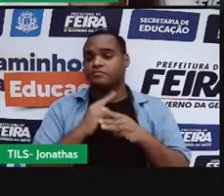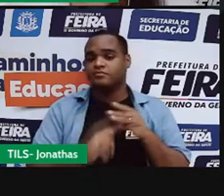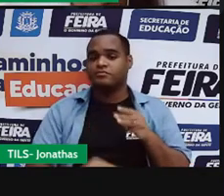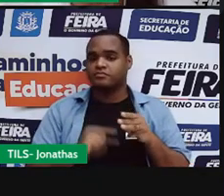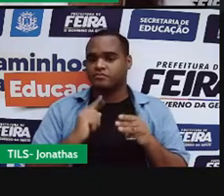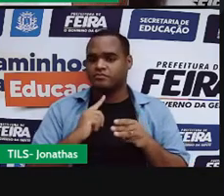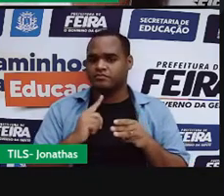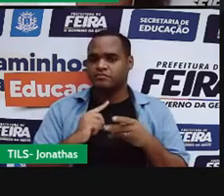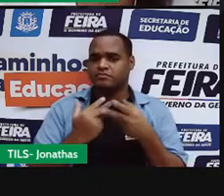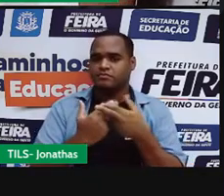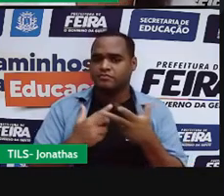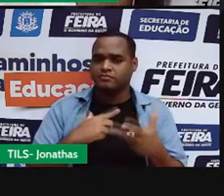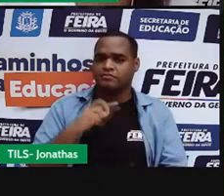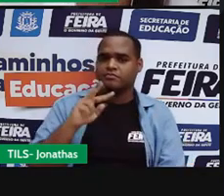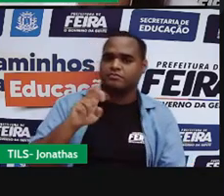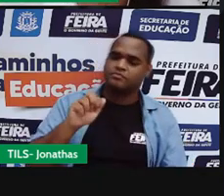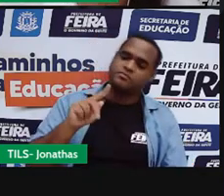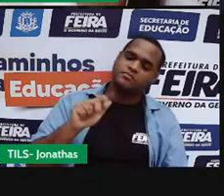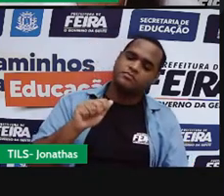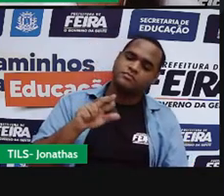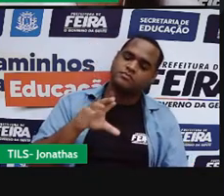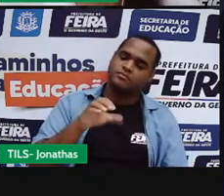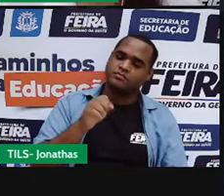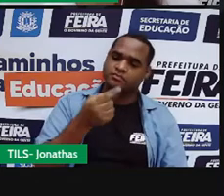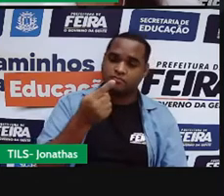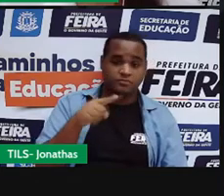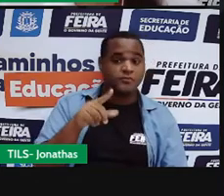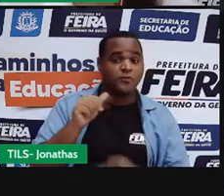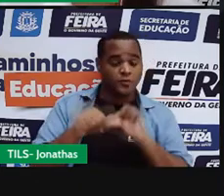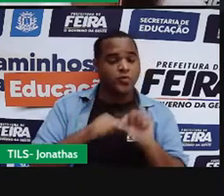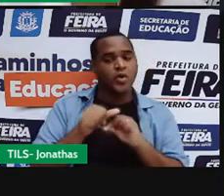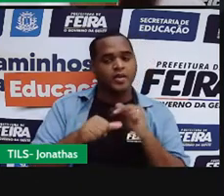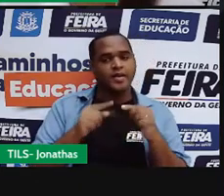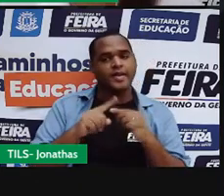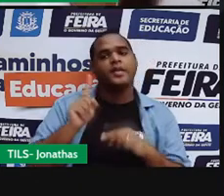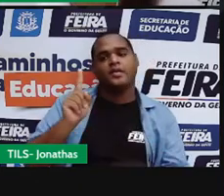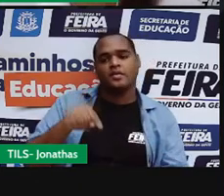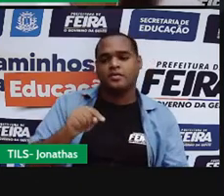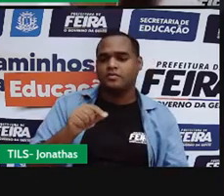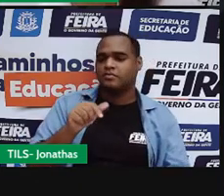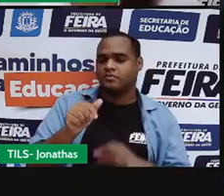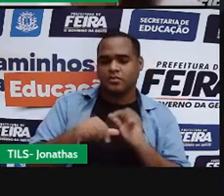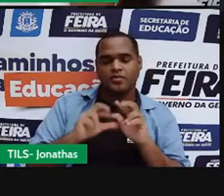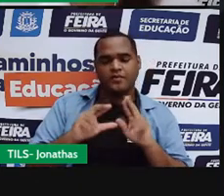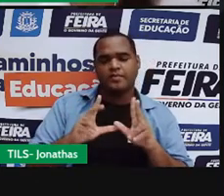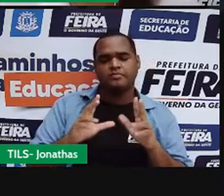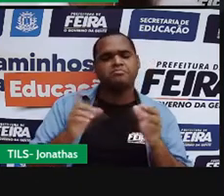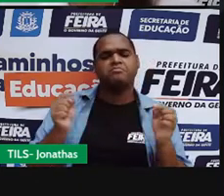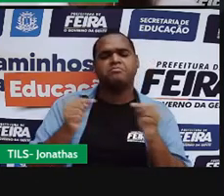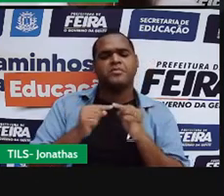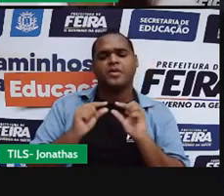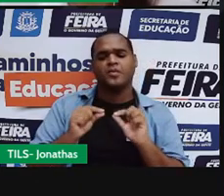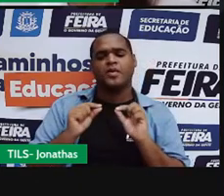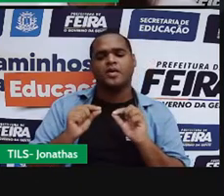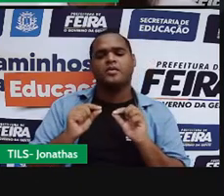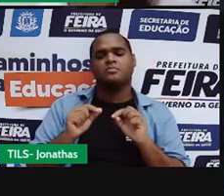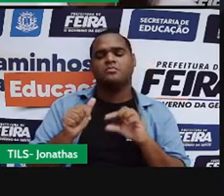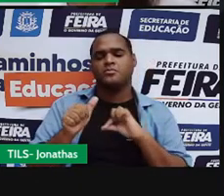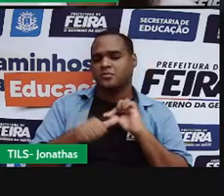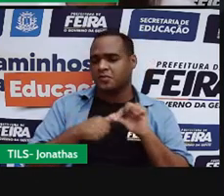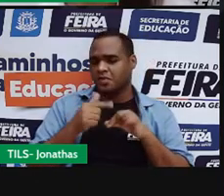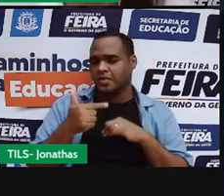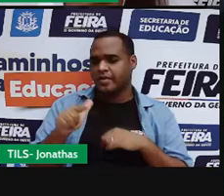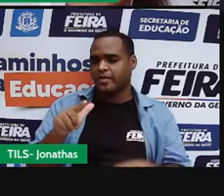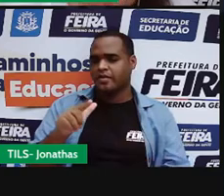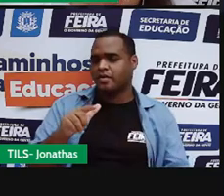vaporização, que é a mudança do estado líquido para o estado gasoso. Agora, quando essa matéria muda do estado gasoso para